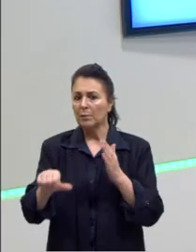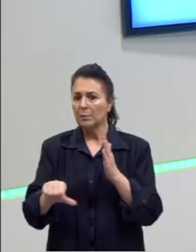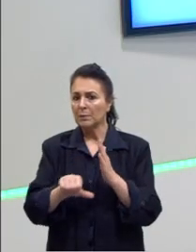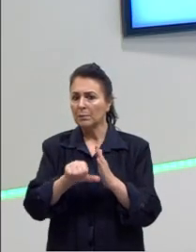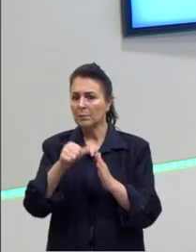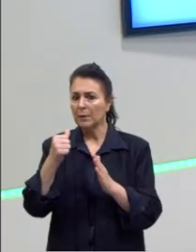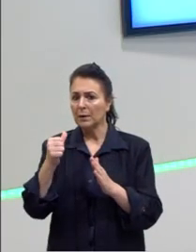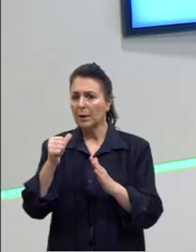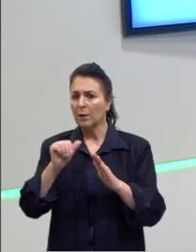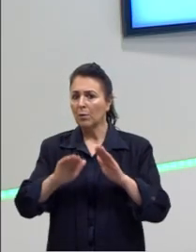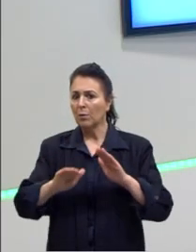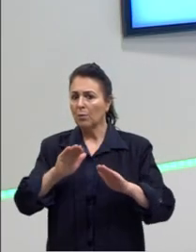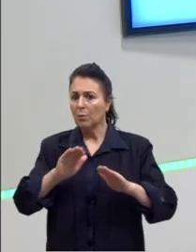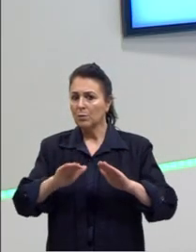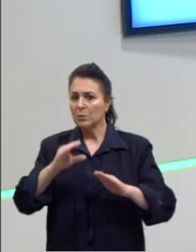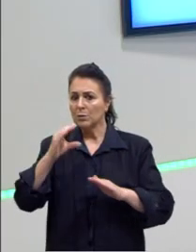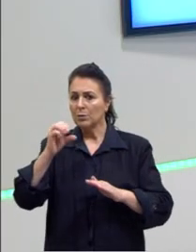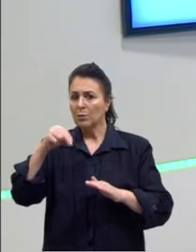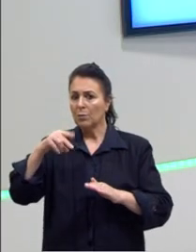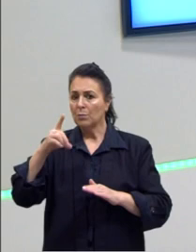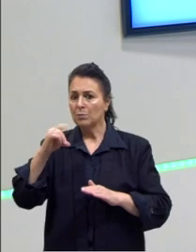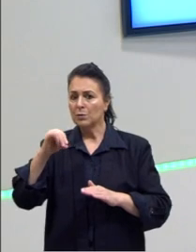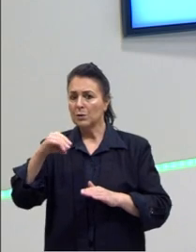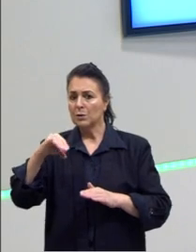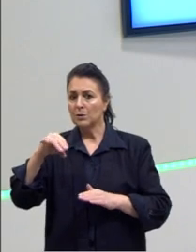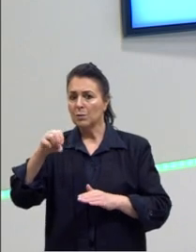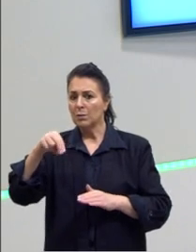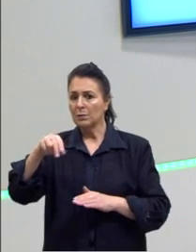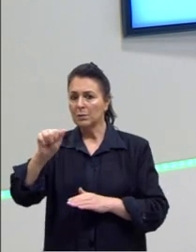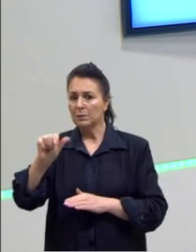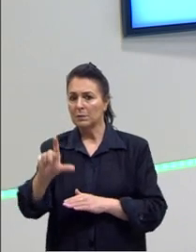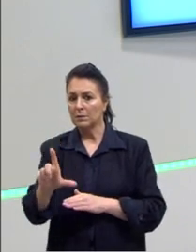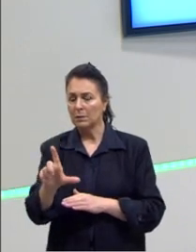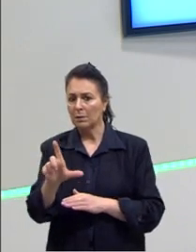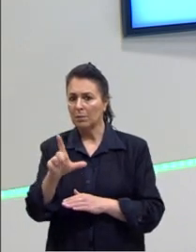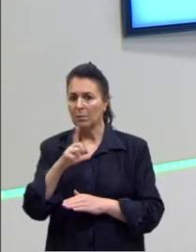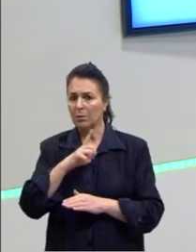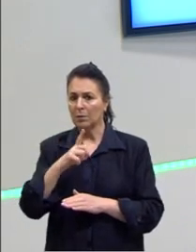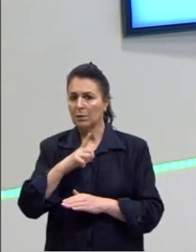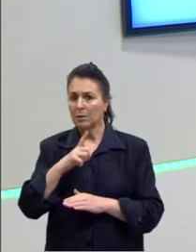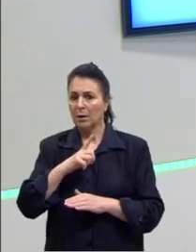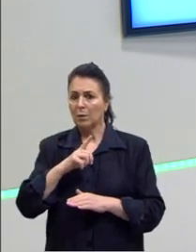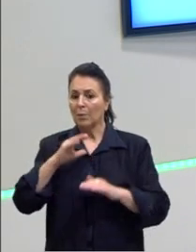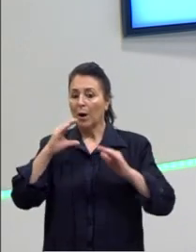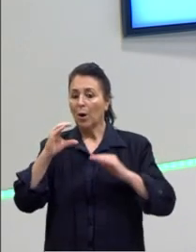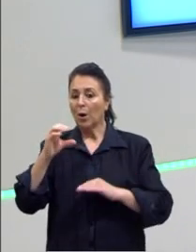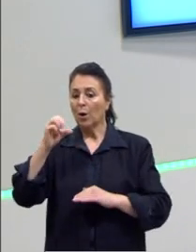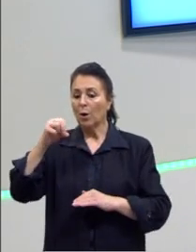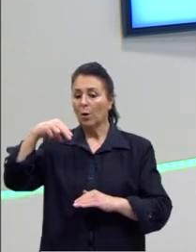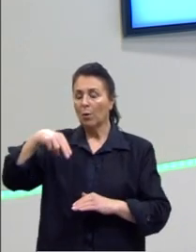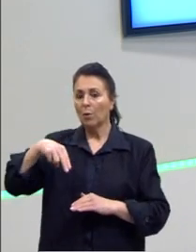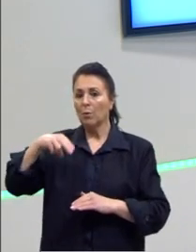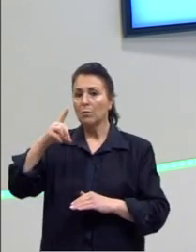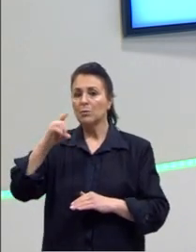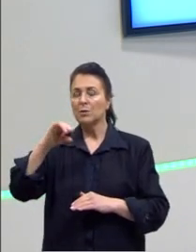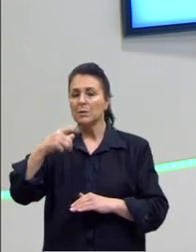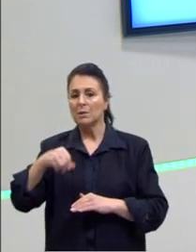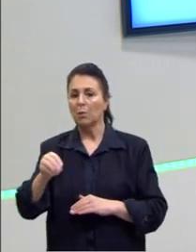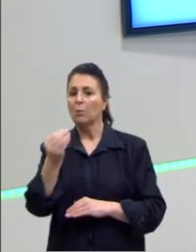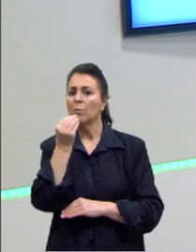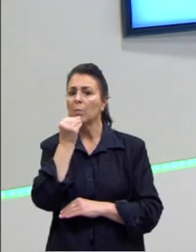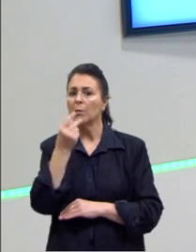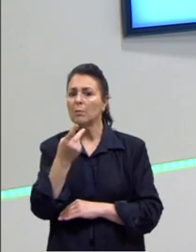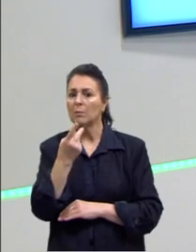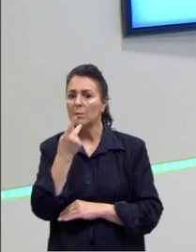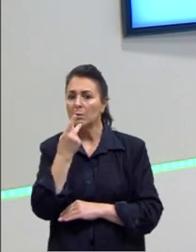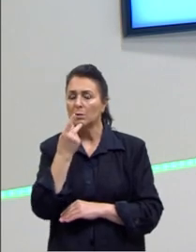momento que me leva à primeira condicional, me leva a entender que eu tenho uma condição, uma probabilidade de alguma coisa